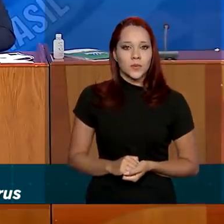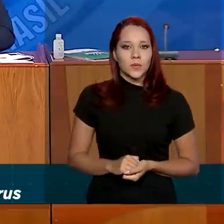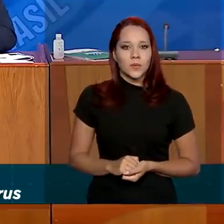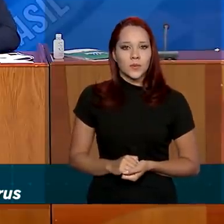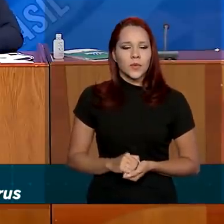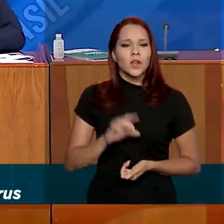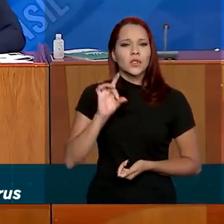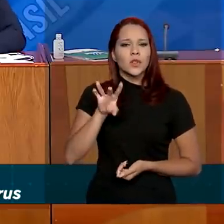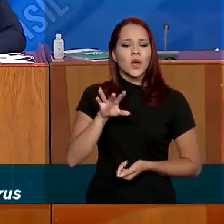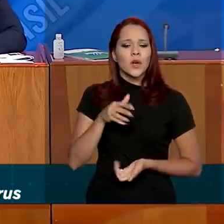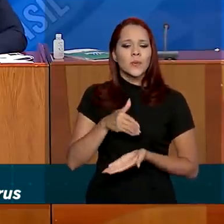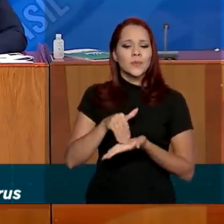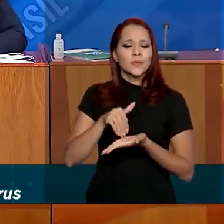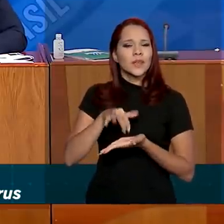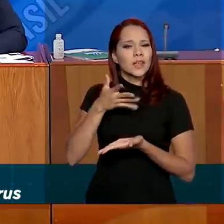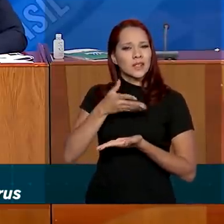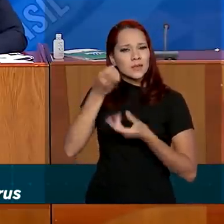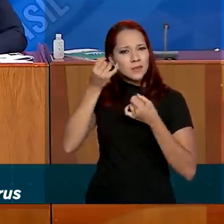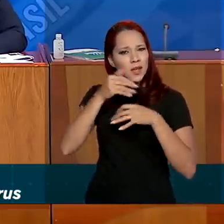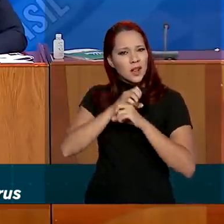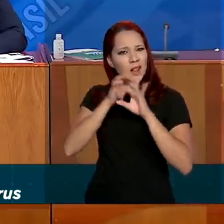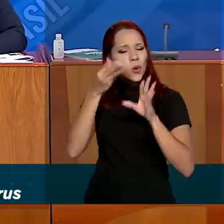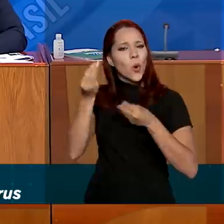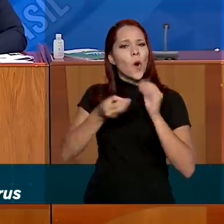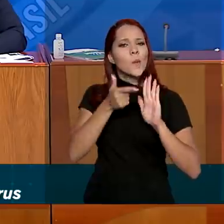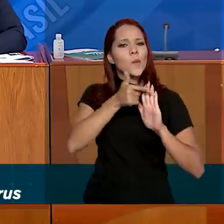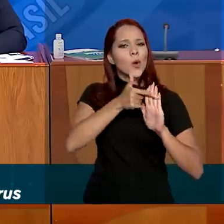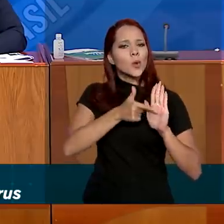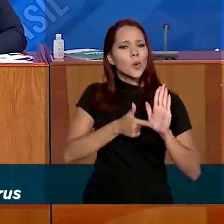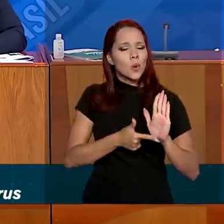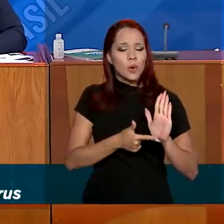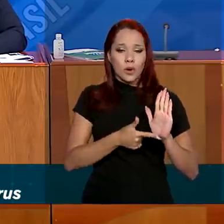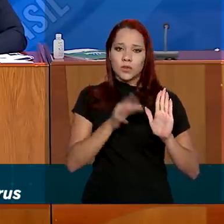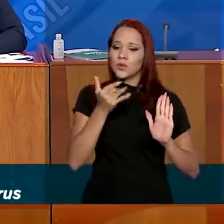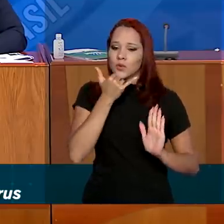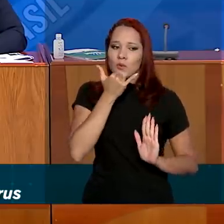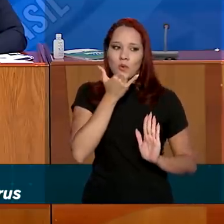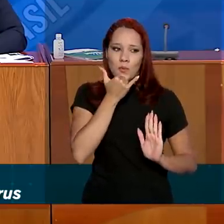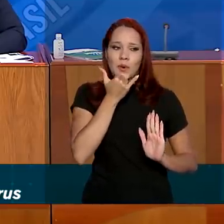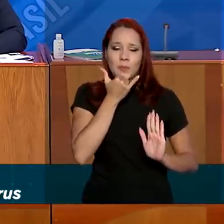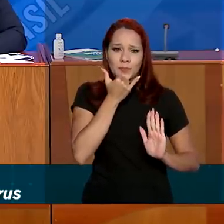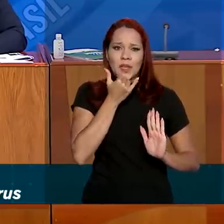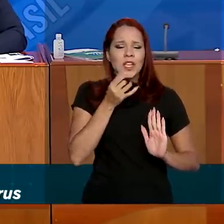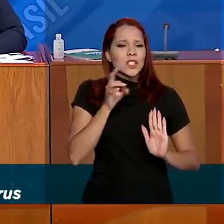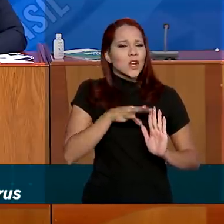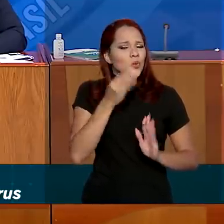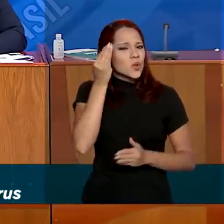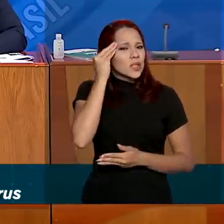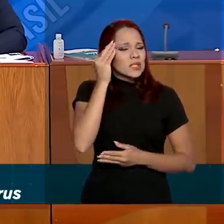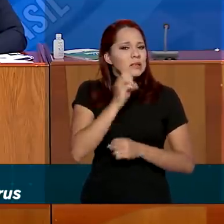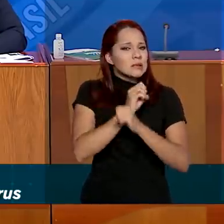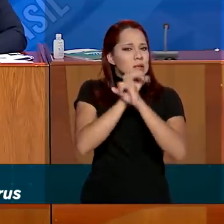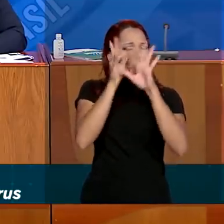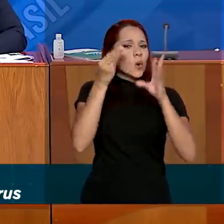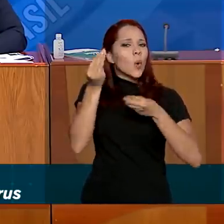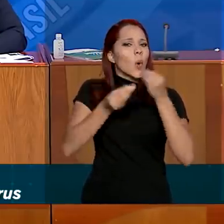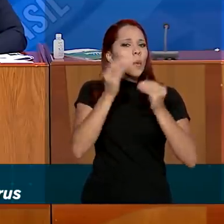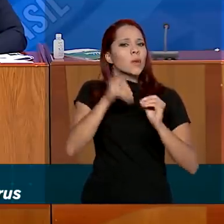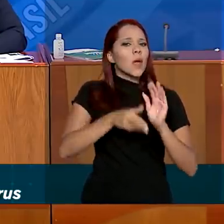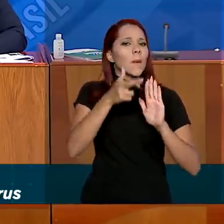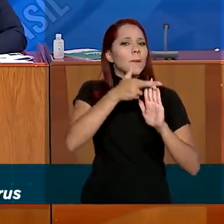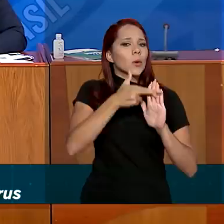Secretário, eu queria só esclarecer um pouquinho esse protocolo, porque, perdão, gente, para mim não ficou muito claro como é que vai funcionar isso.